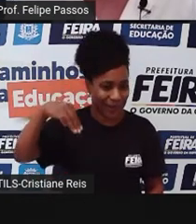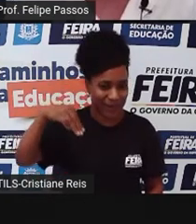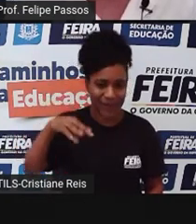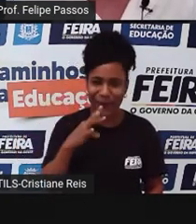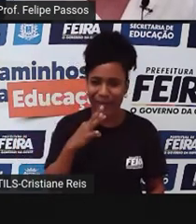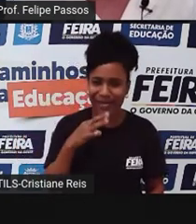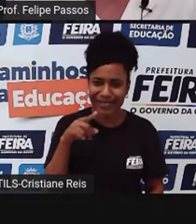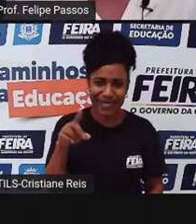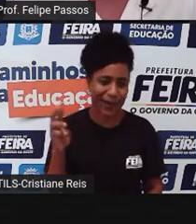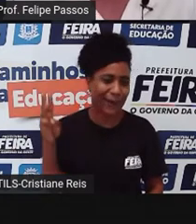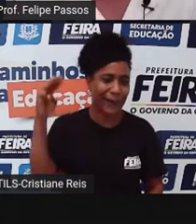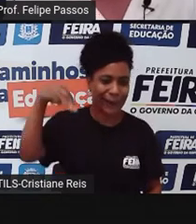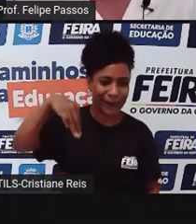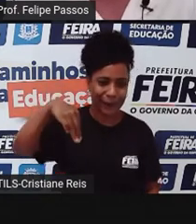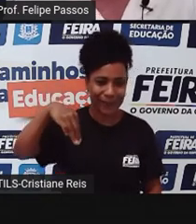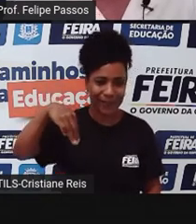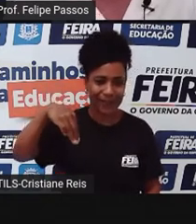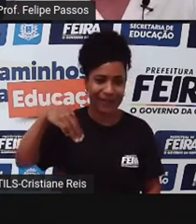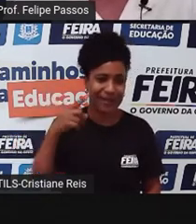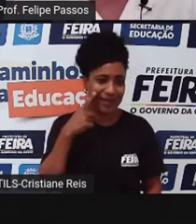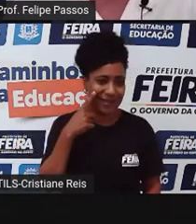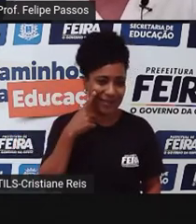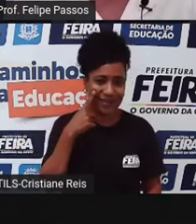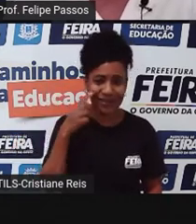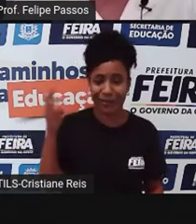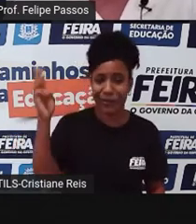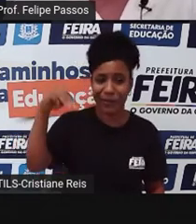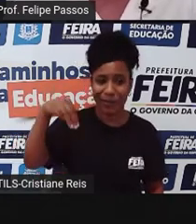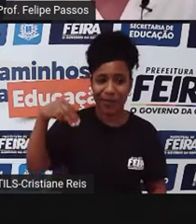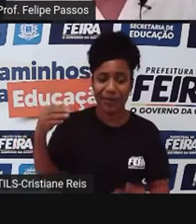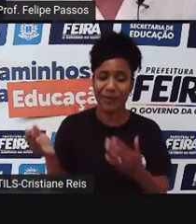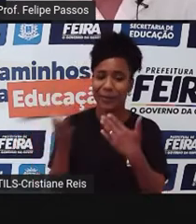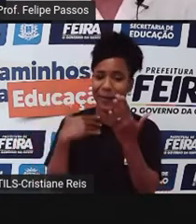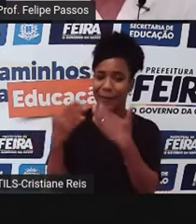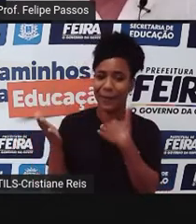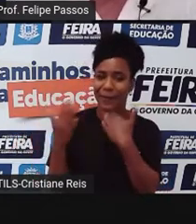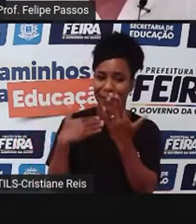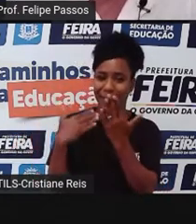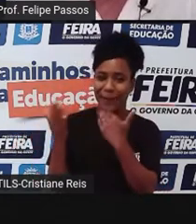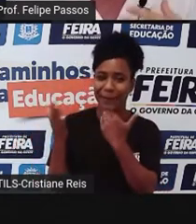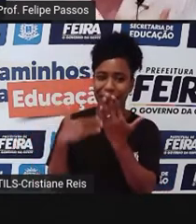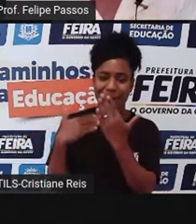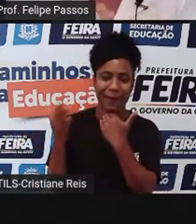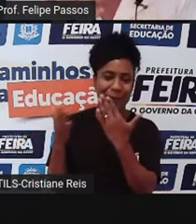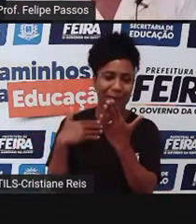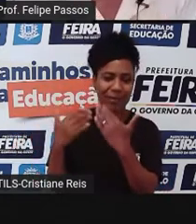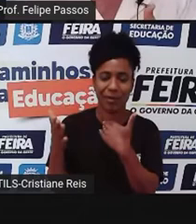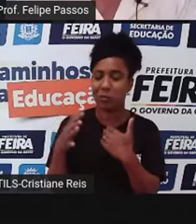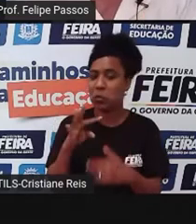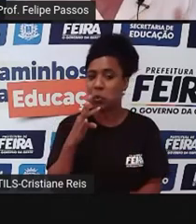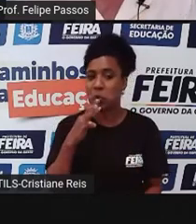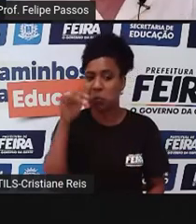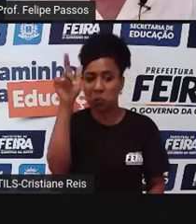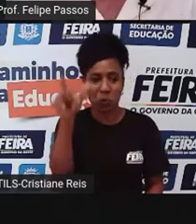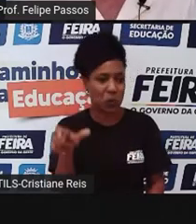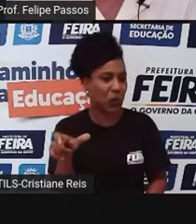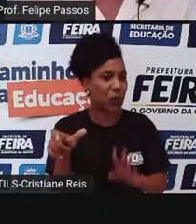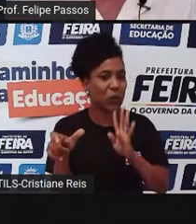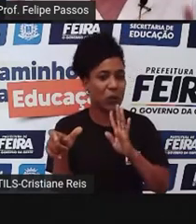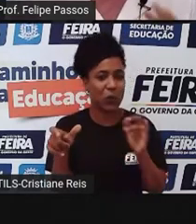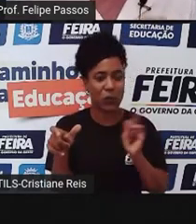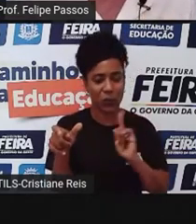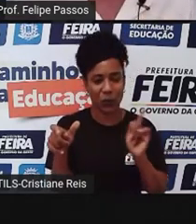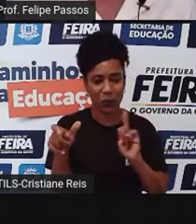não, né? O Mirk, gente, era simplesmente você entrava numa sala de bate-papo, você chamava alguém para conversar, uma pessoa que você não fazia ideia de quem era,